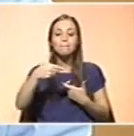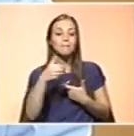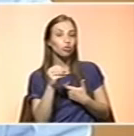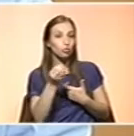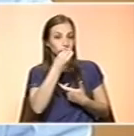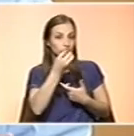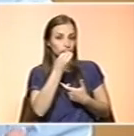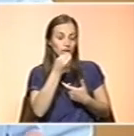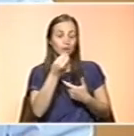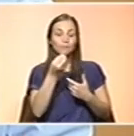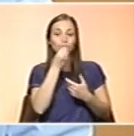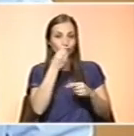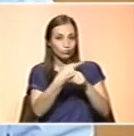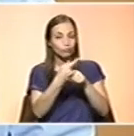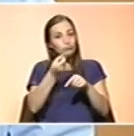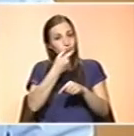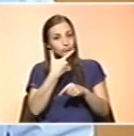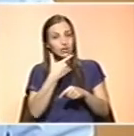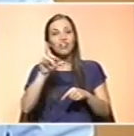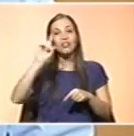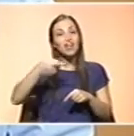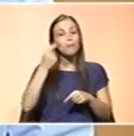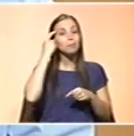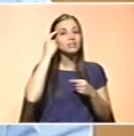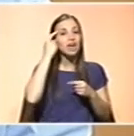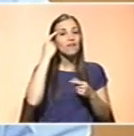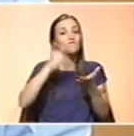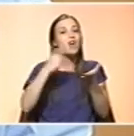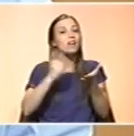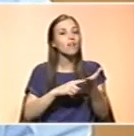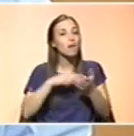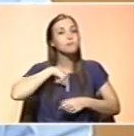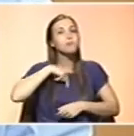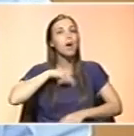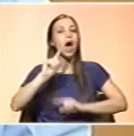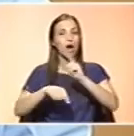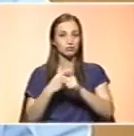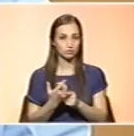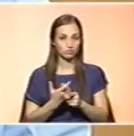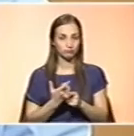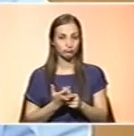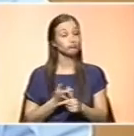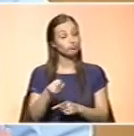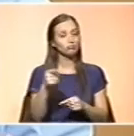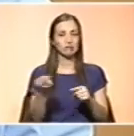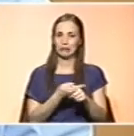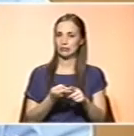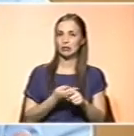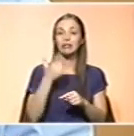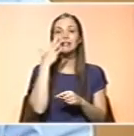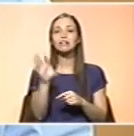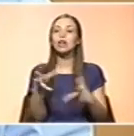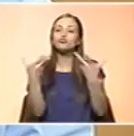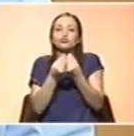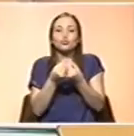nesta perspectiva da correção de um estado deficitário. E é neste quadro que eu vejo o seu interesse, na correção de uma alimentação